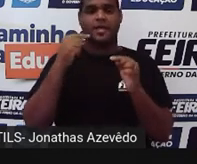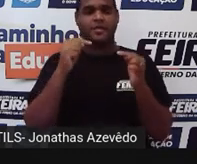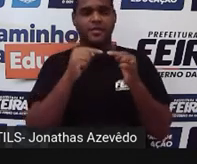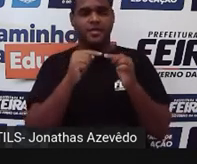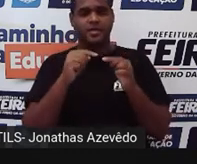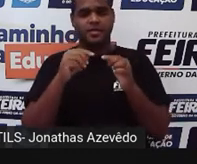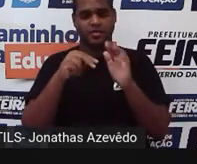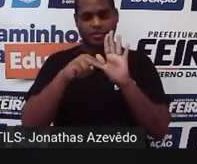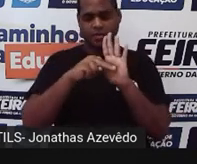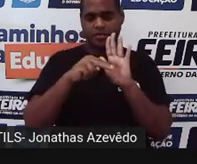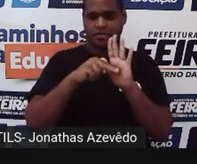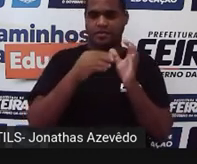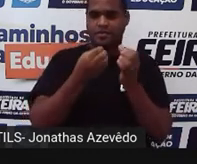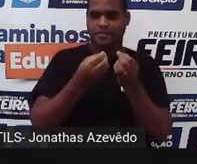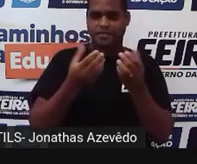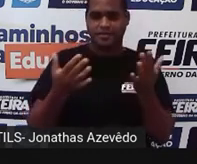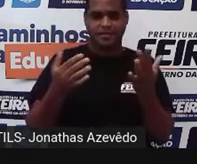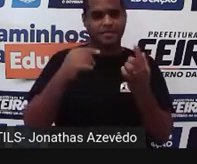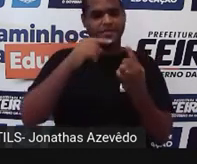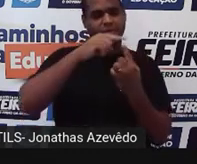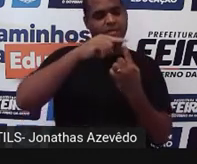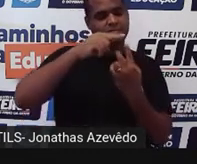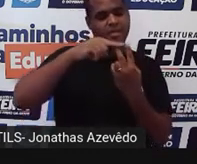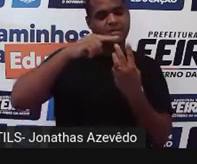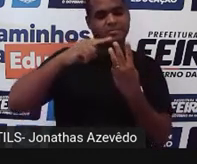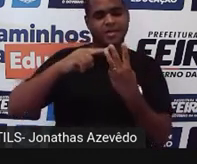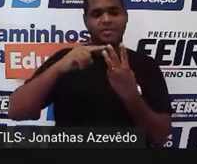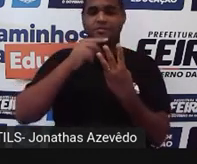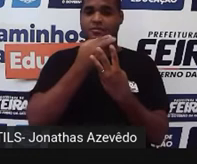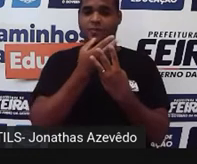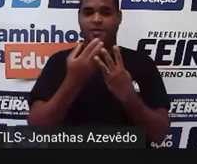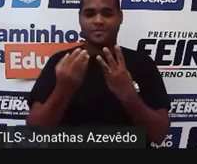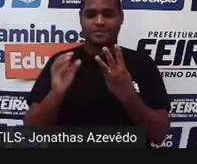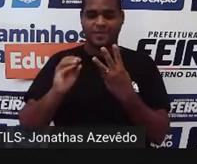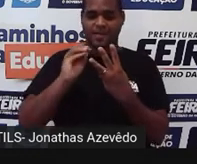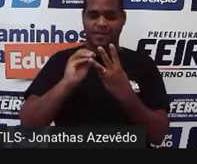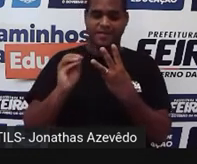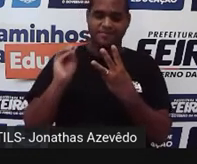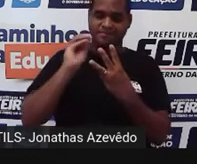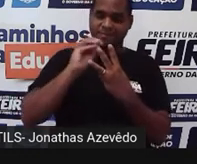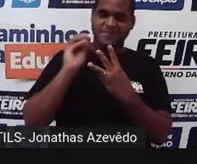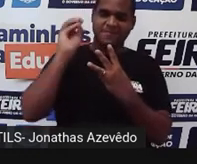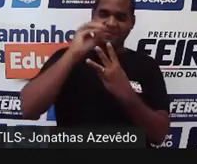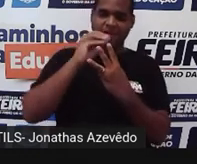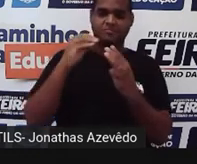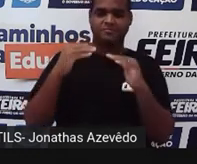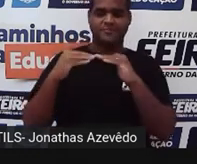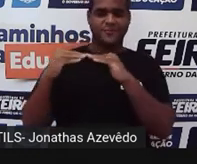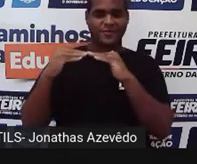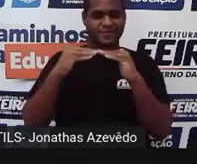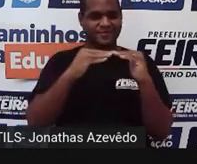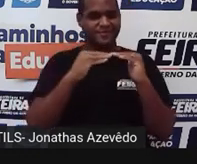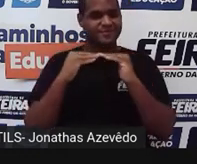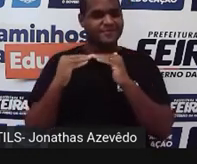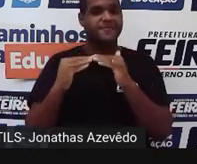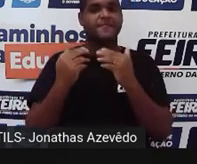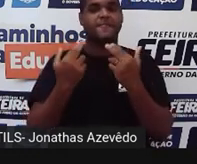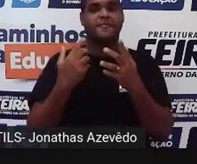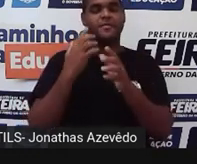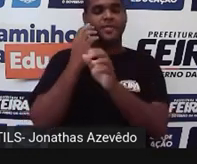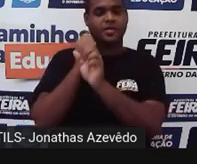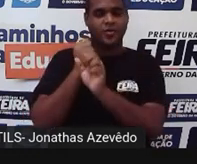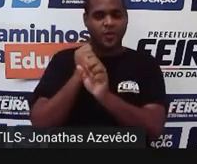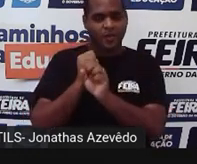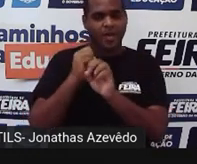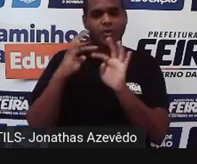distribuída para cada unidade igualmente. É como se eu pegasse todas essas três notas com esses pesos